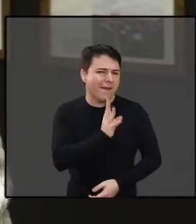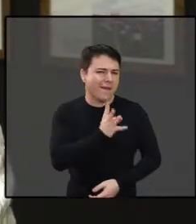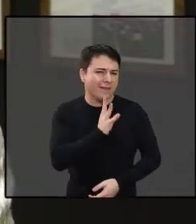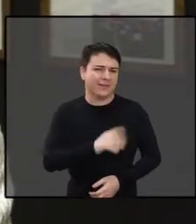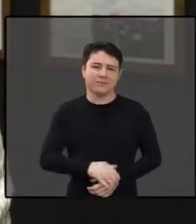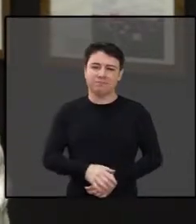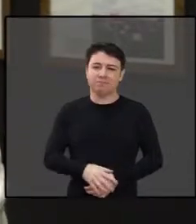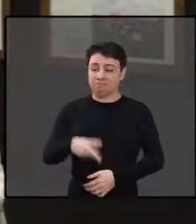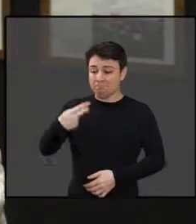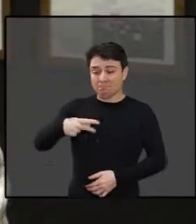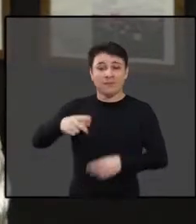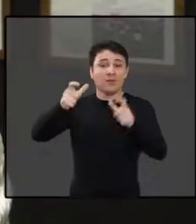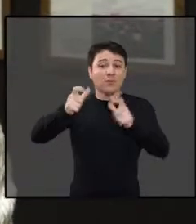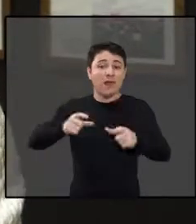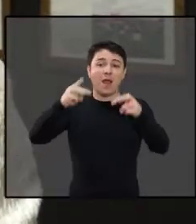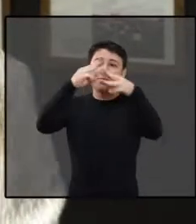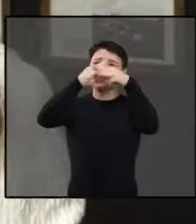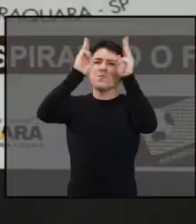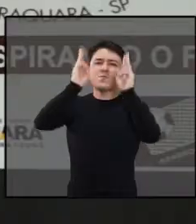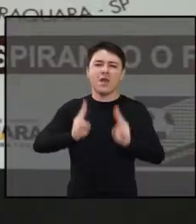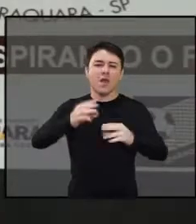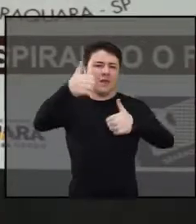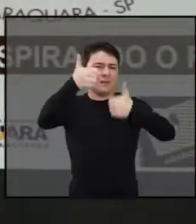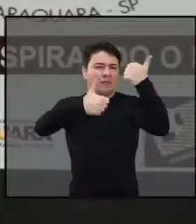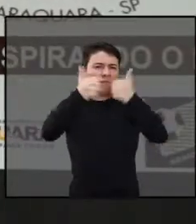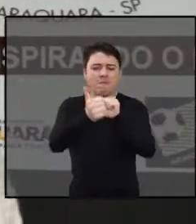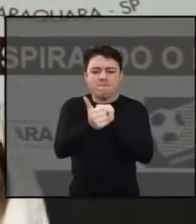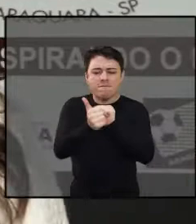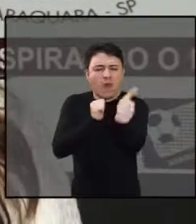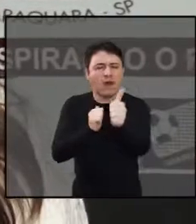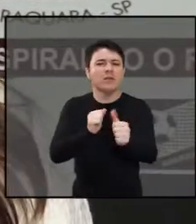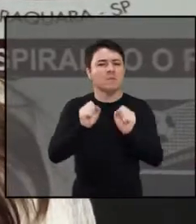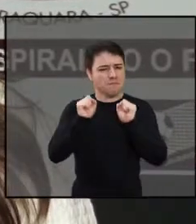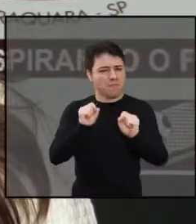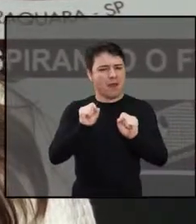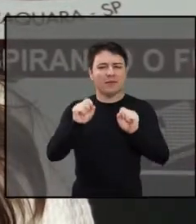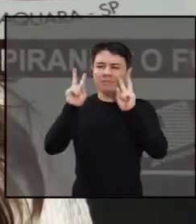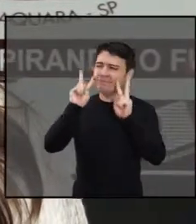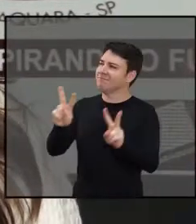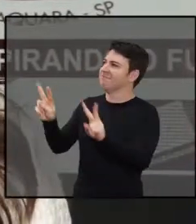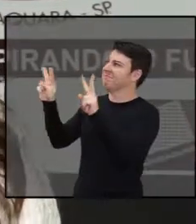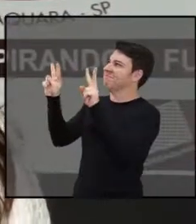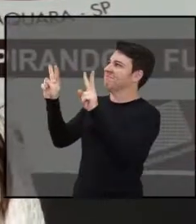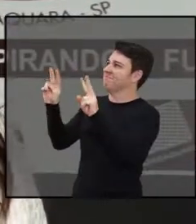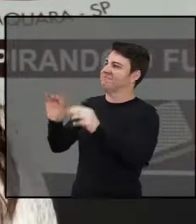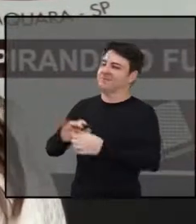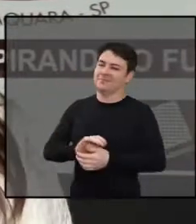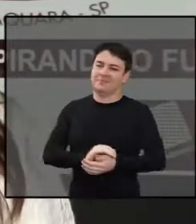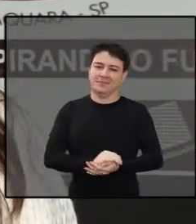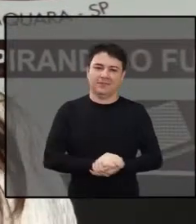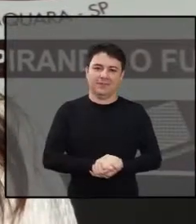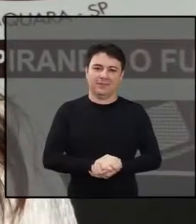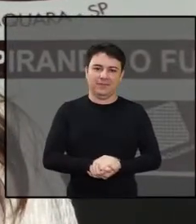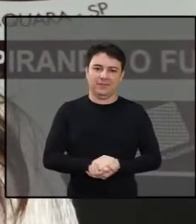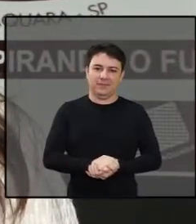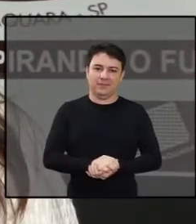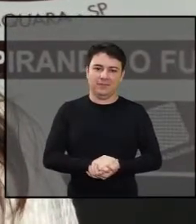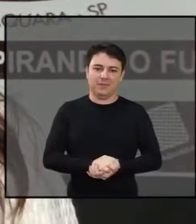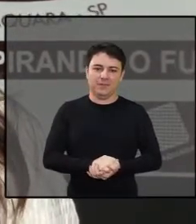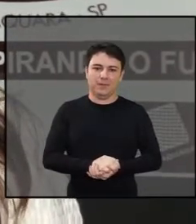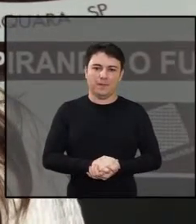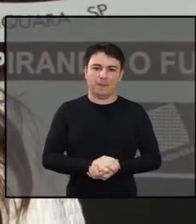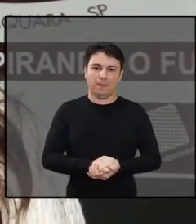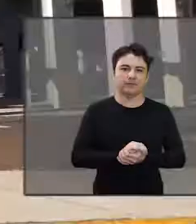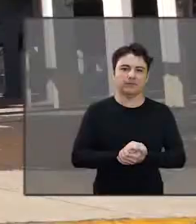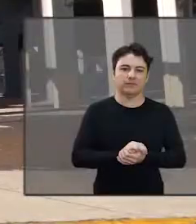E você, conhece a história do clube? Sabia que pode aprender tudo sobre o time araraquarense aqui, no Museu do Futebol e